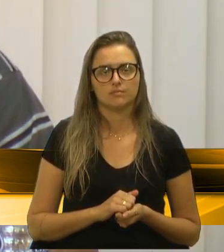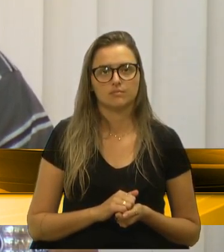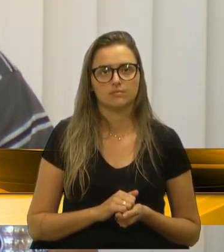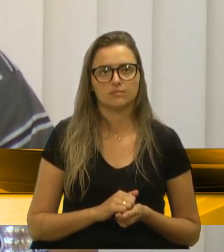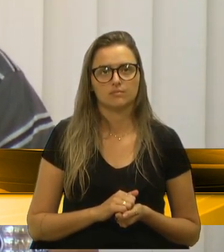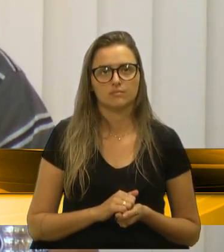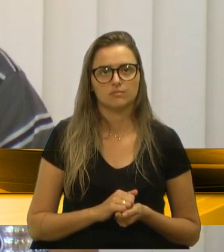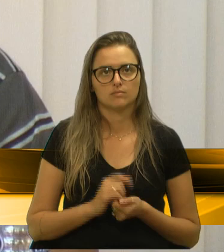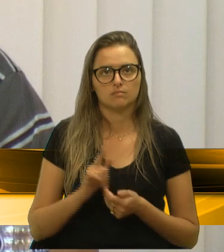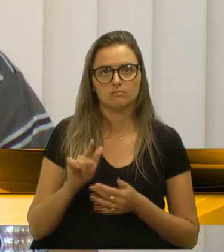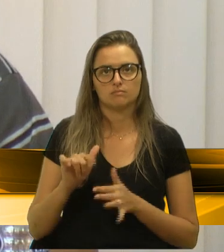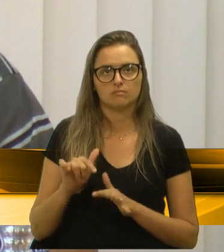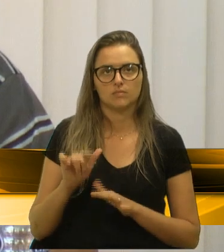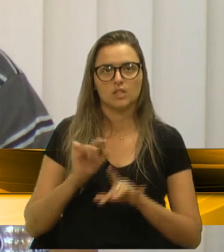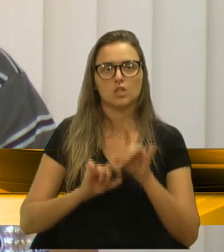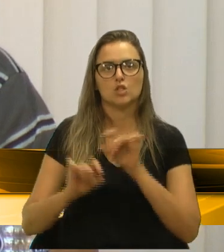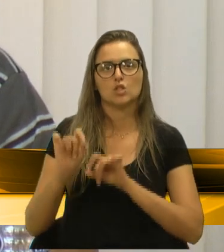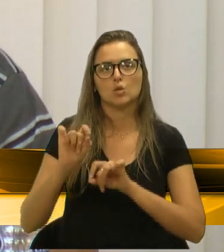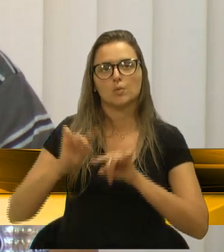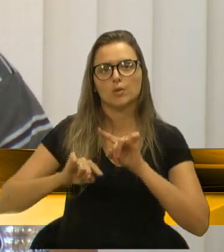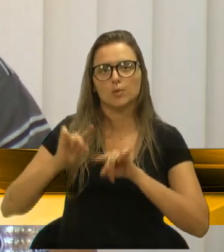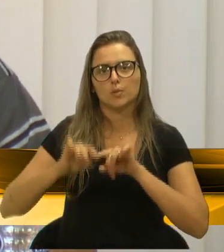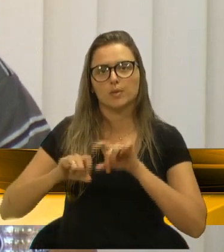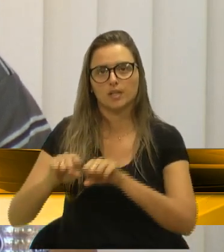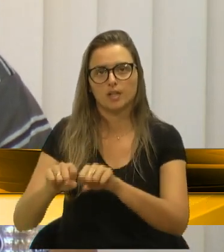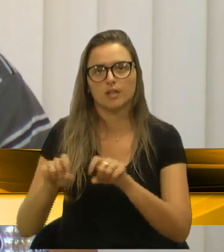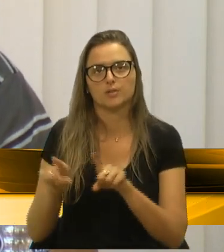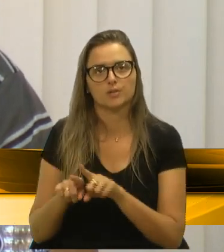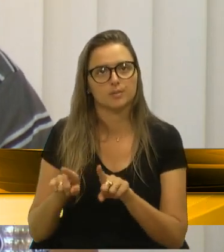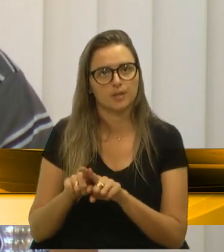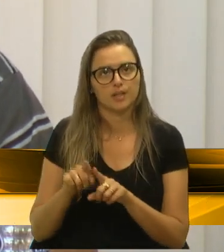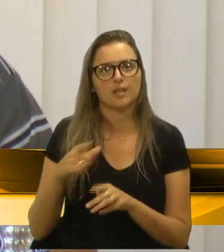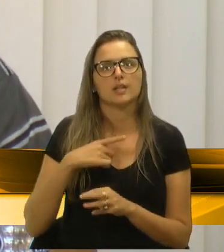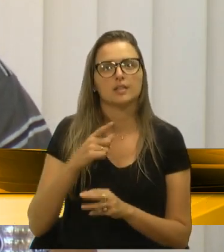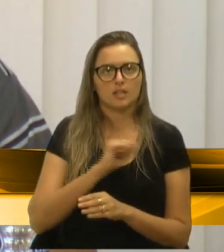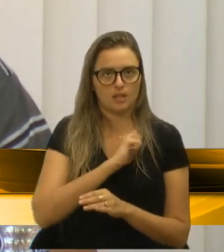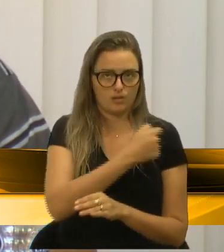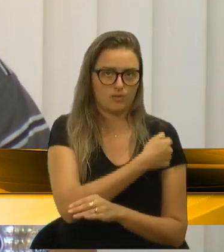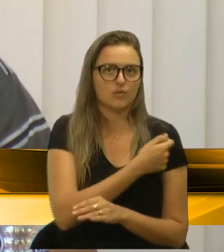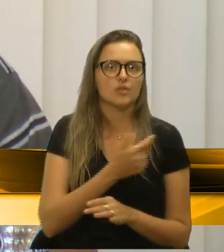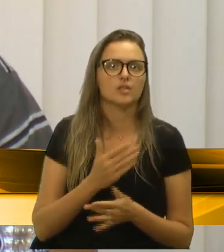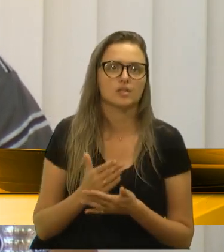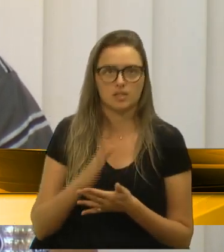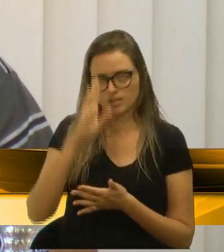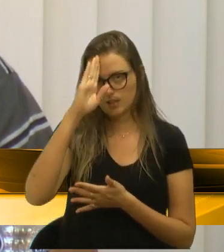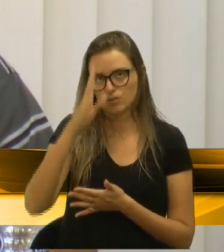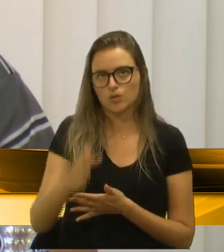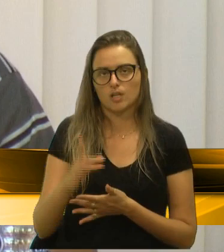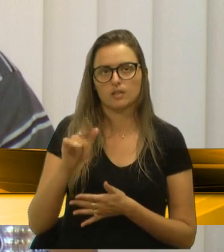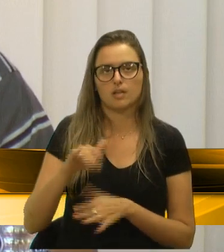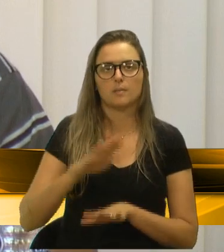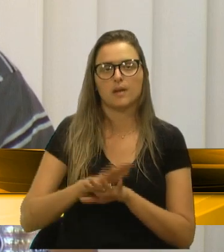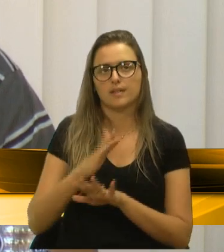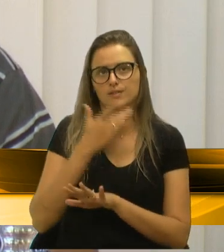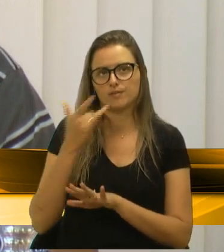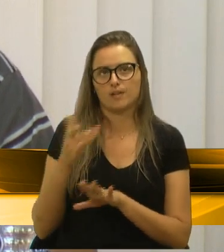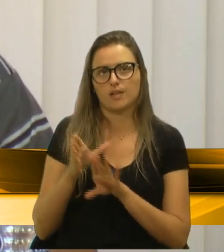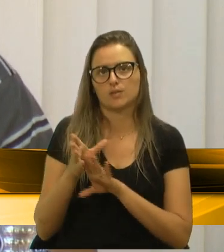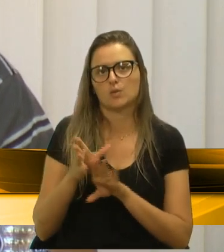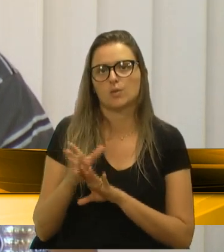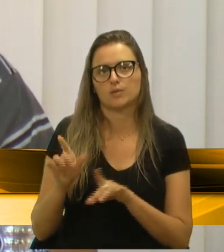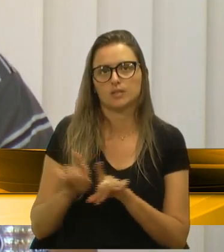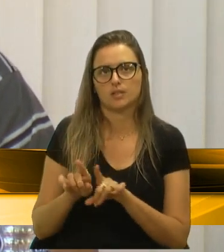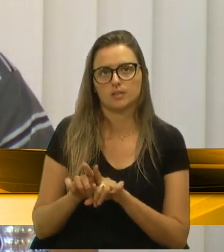Basicamente, e os supermercados também. Esse tem fiscalização e é mais fácil orientar também.